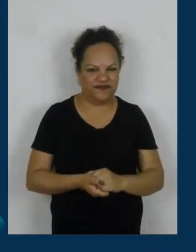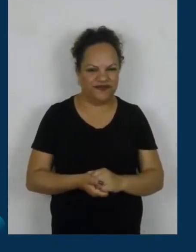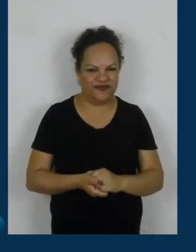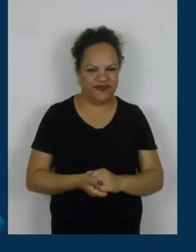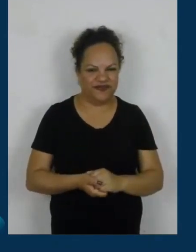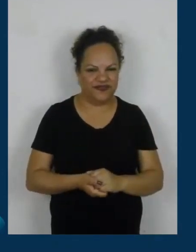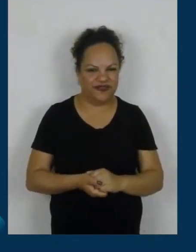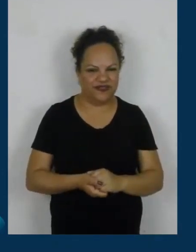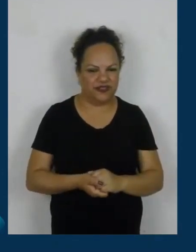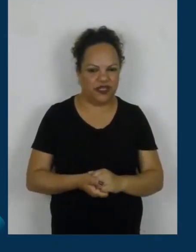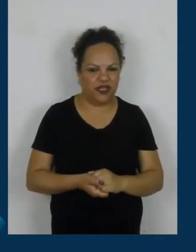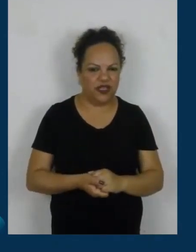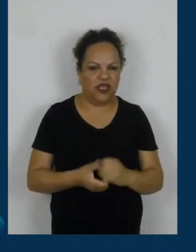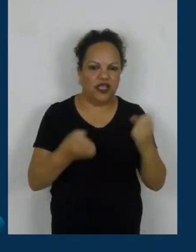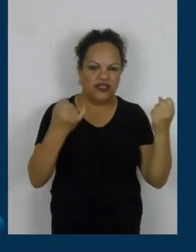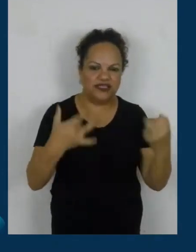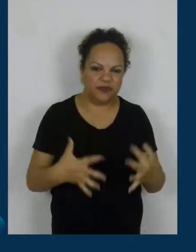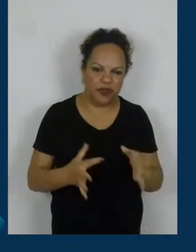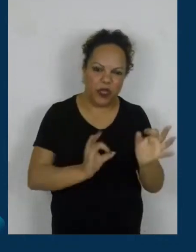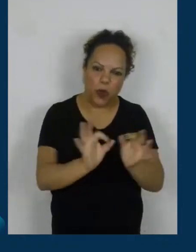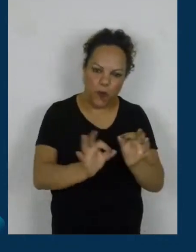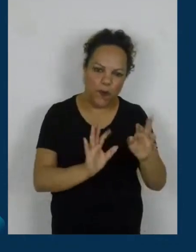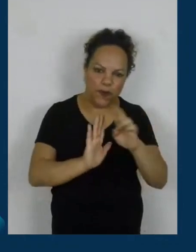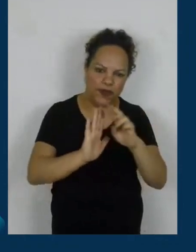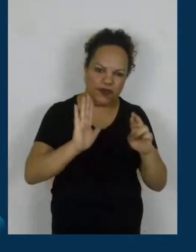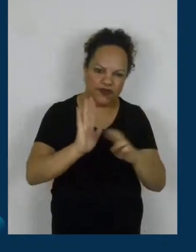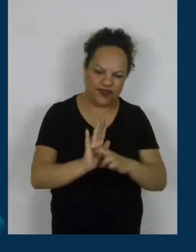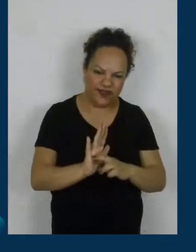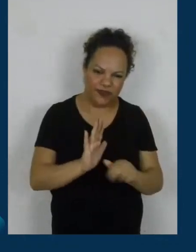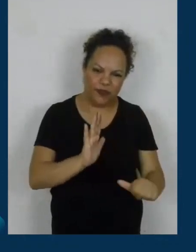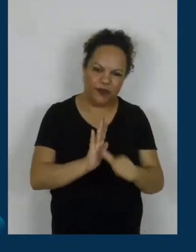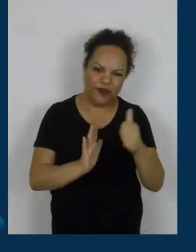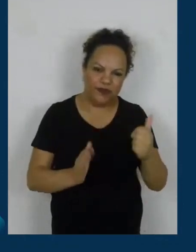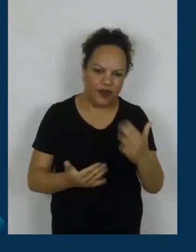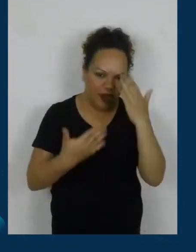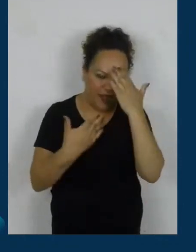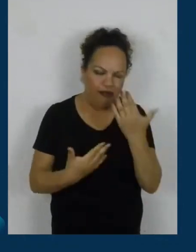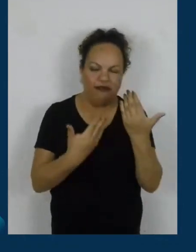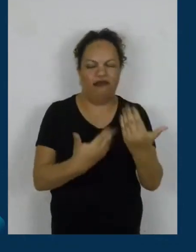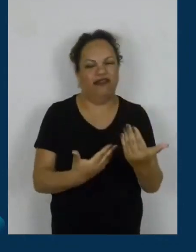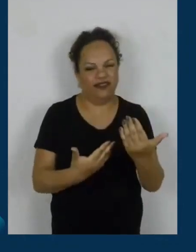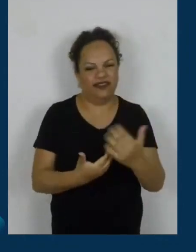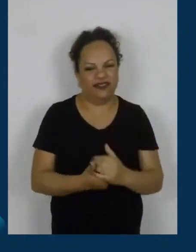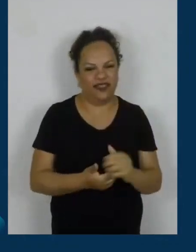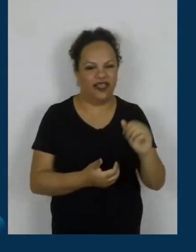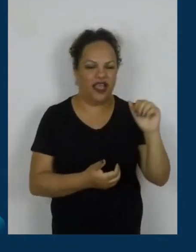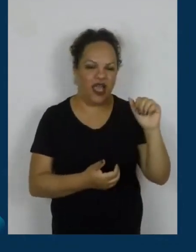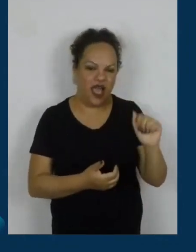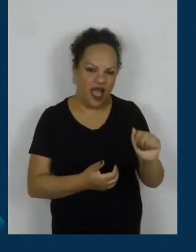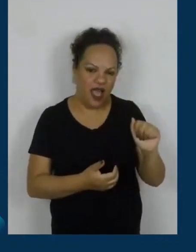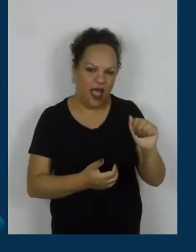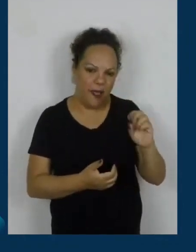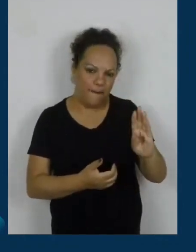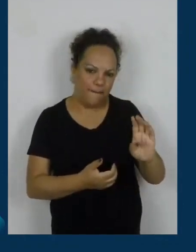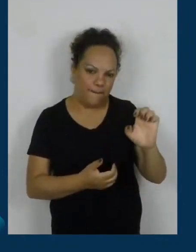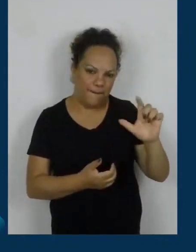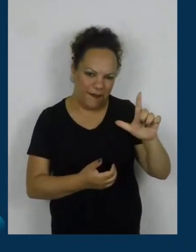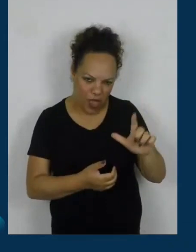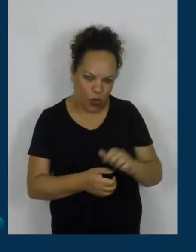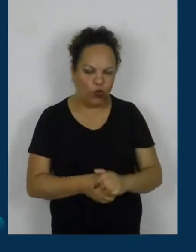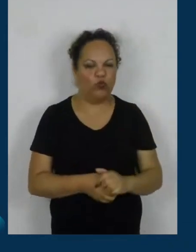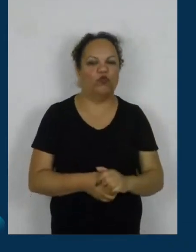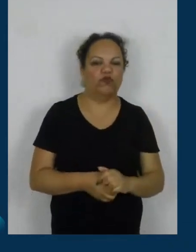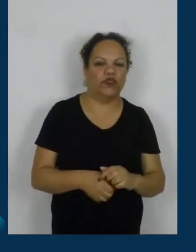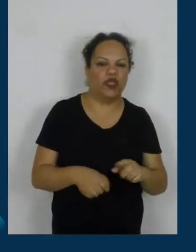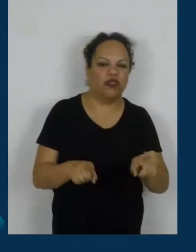ideia? Vou ser super breve aqui. Primeiro, eu queria agradecer muito a Bel, cofundadora da Impulso, junto comigo, que está ali. Muito obrigado.